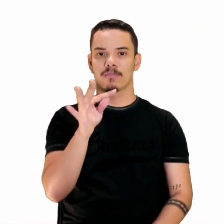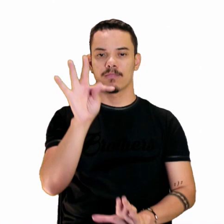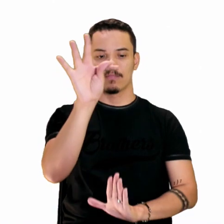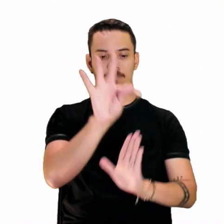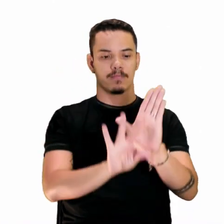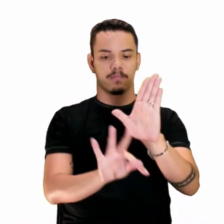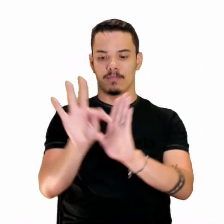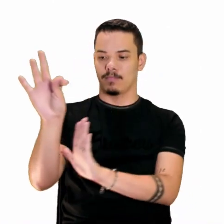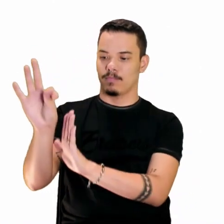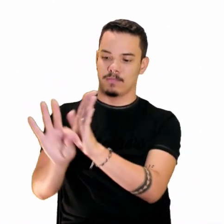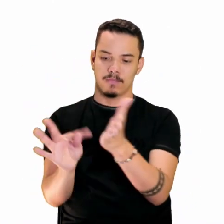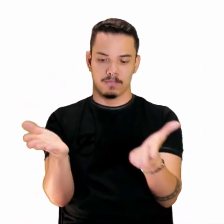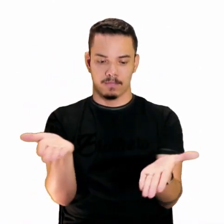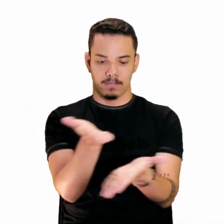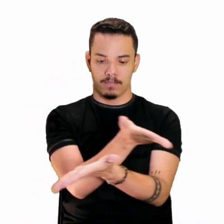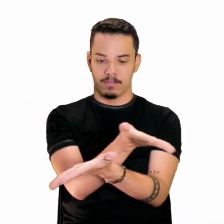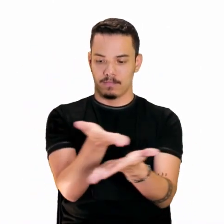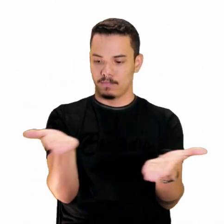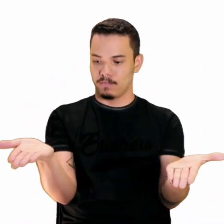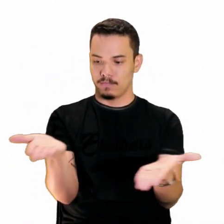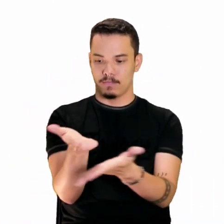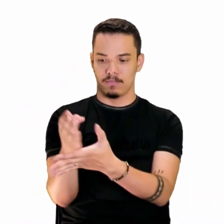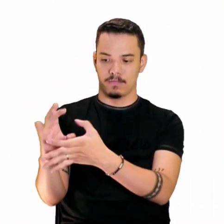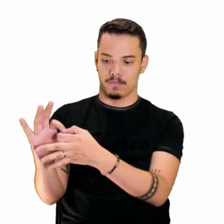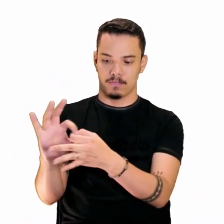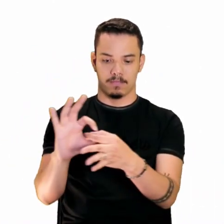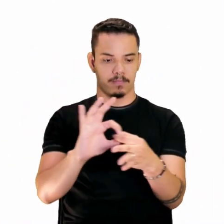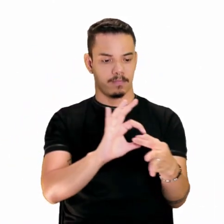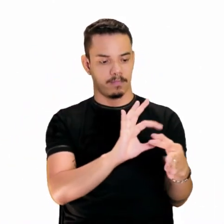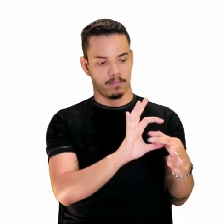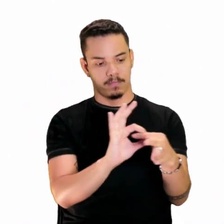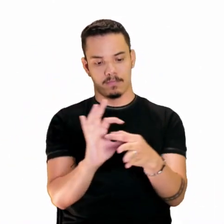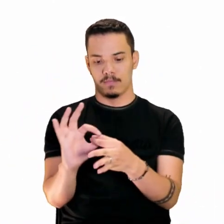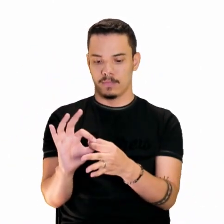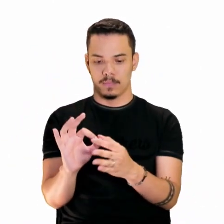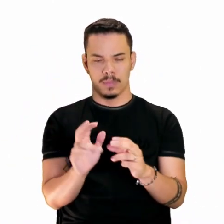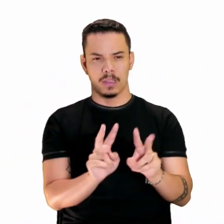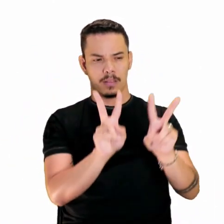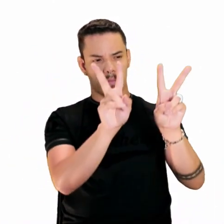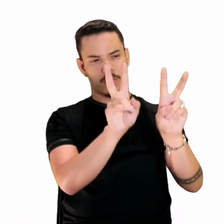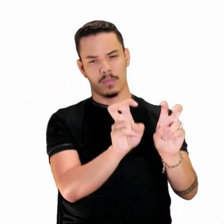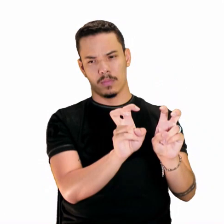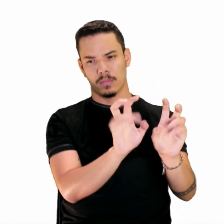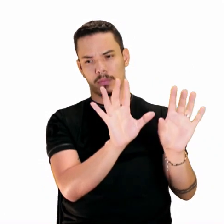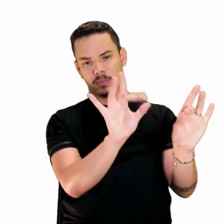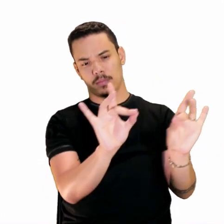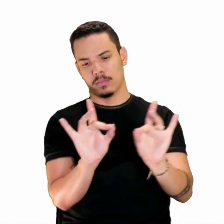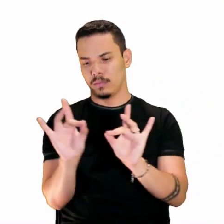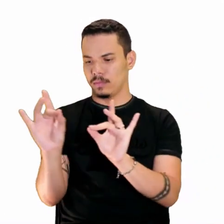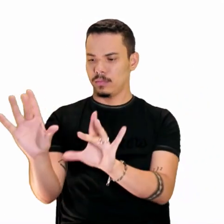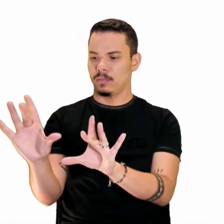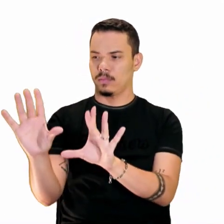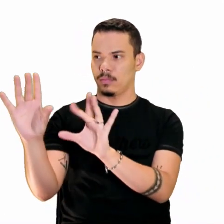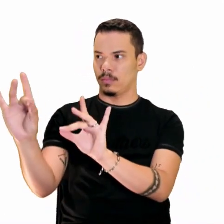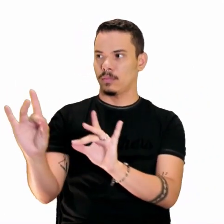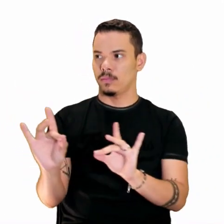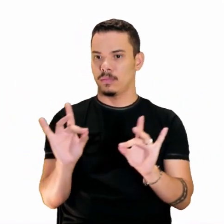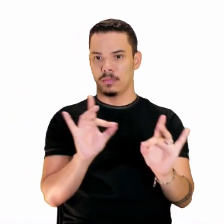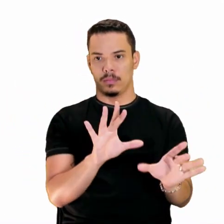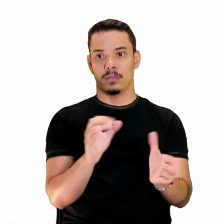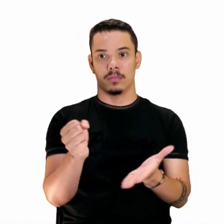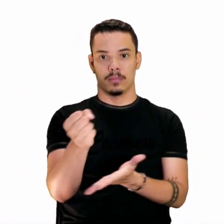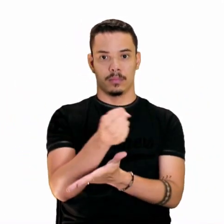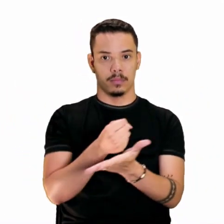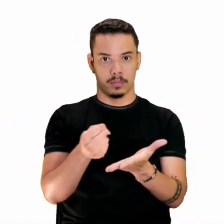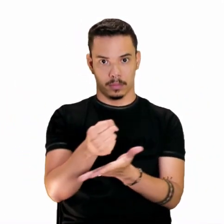dialogando com outro, certo? Nós vamos ter como referência aí, um texto base, um